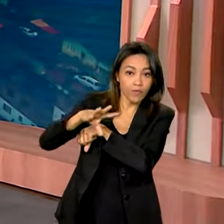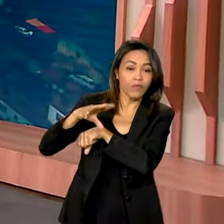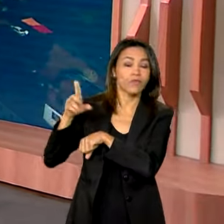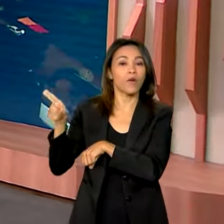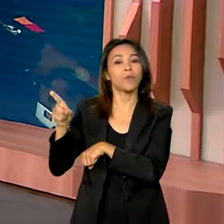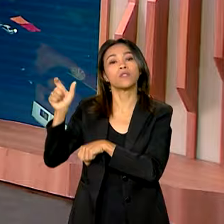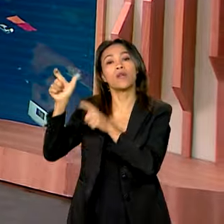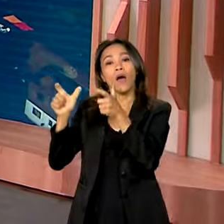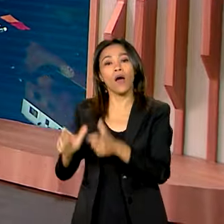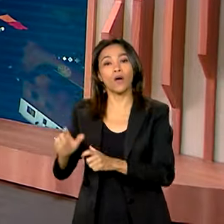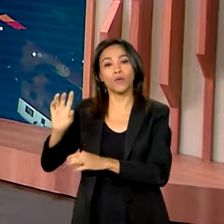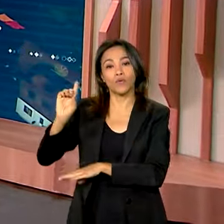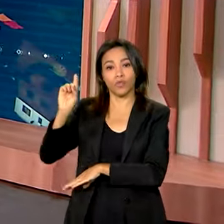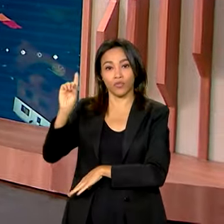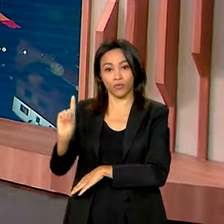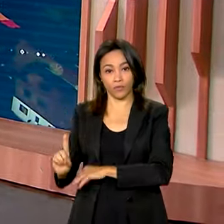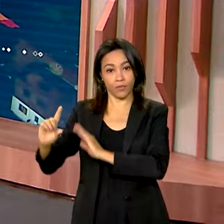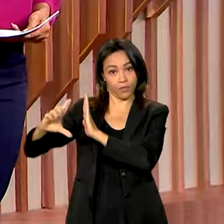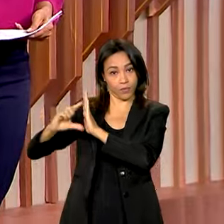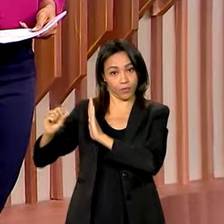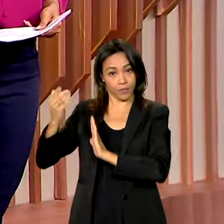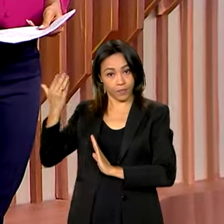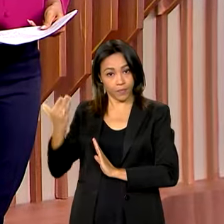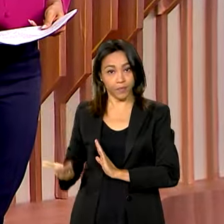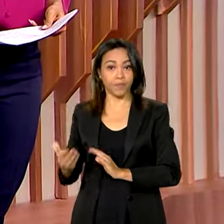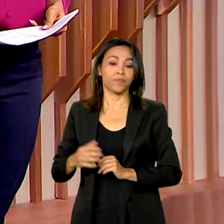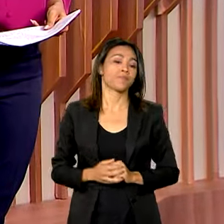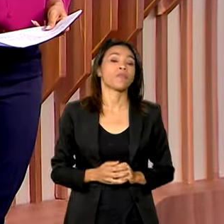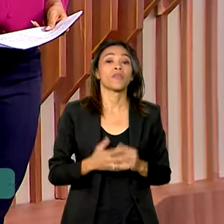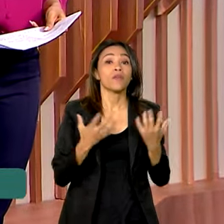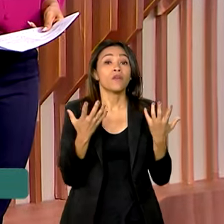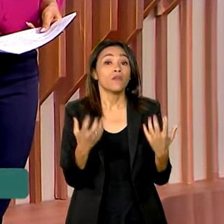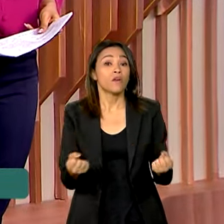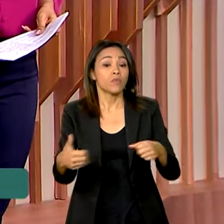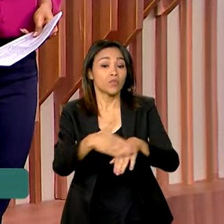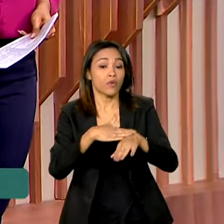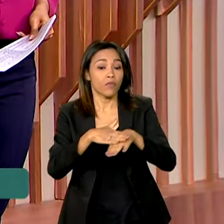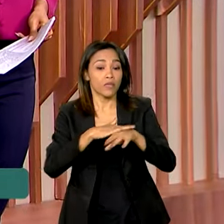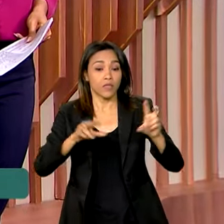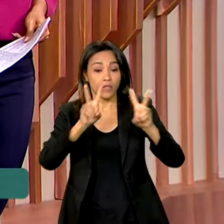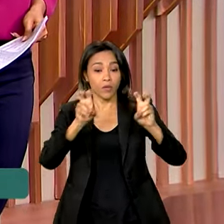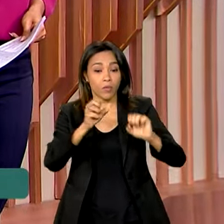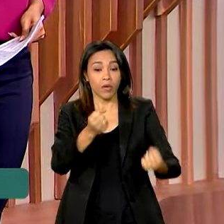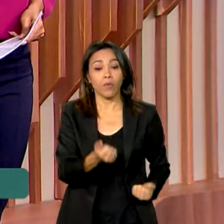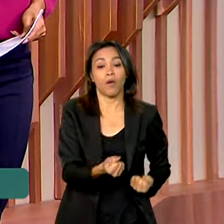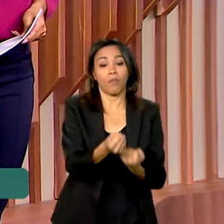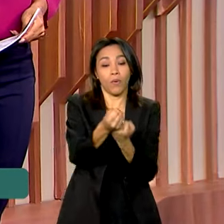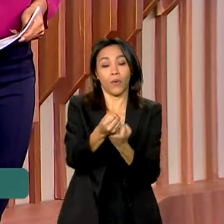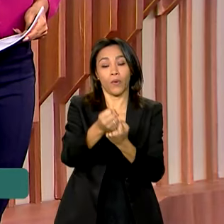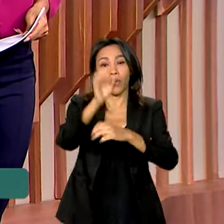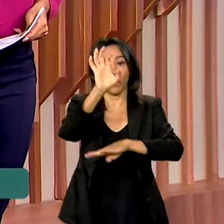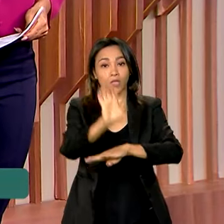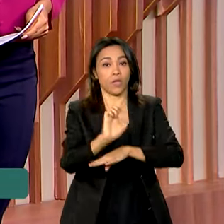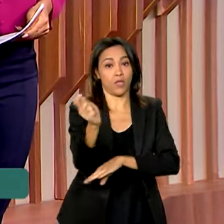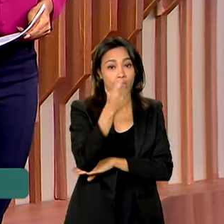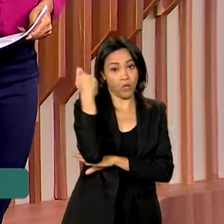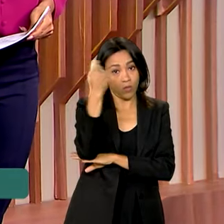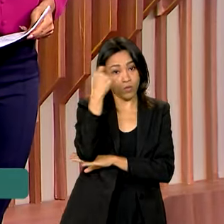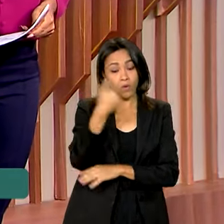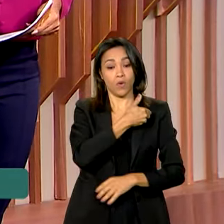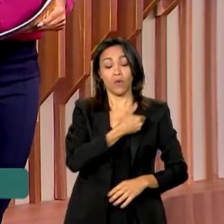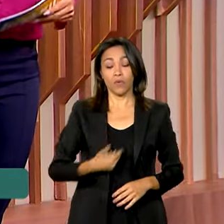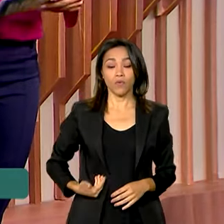direto do Palácio do Planalto. E agora vamos falar do apoio ao Rio Grande do Sul. O governo federal vai